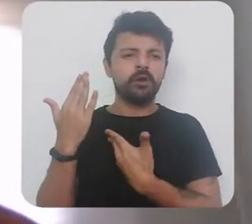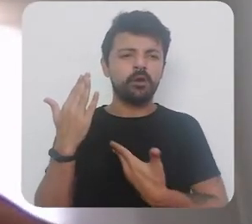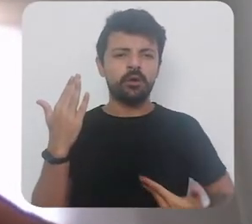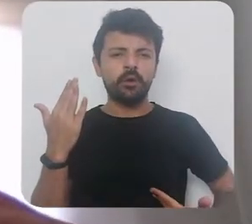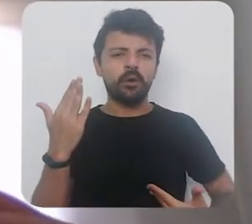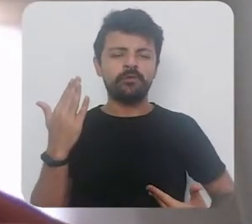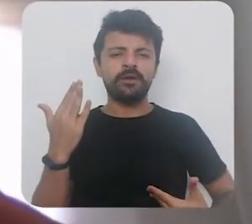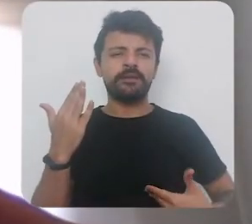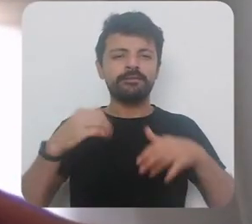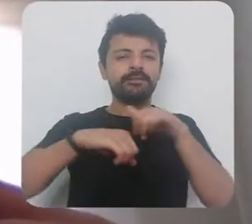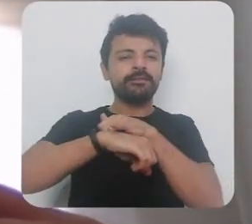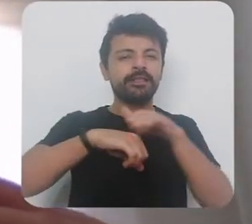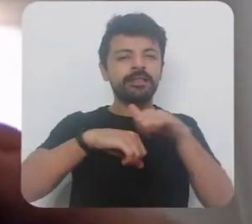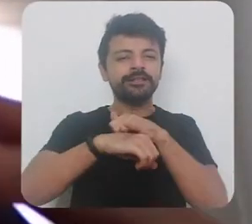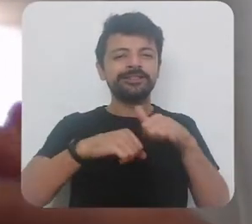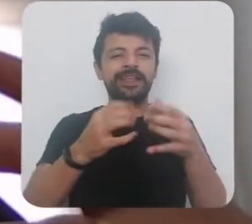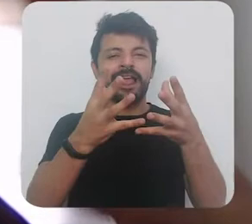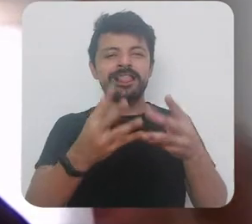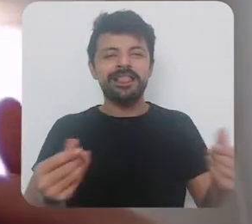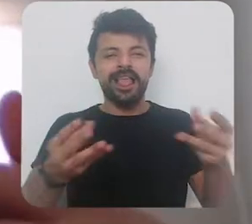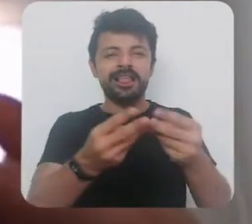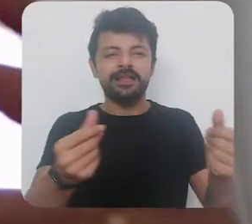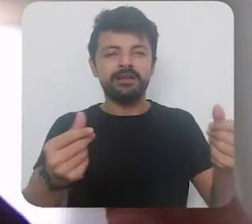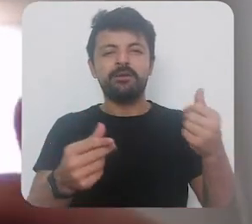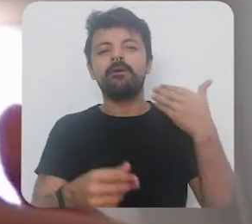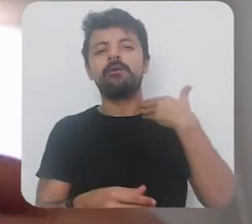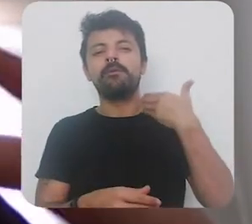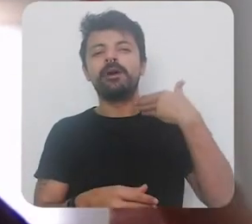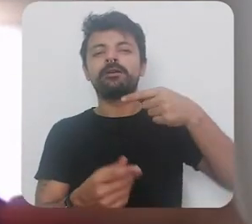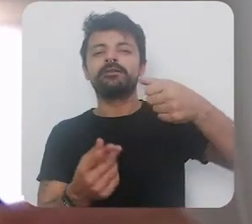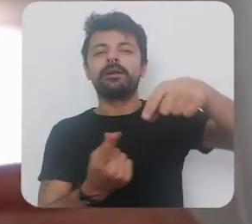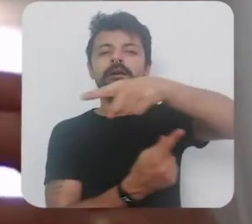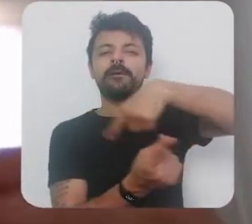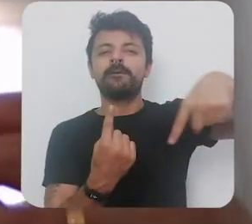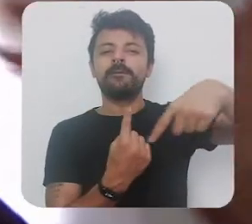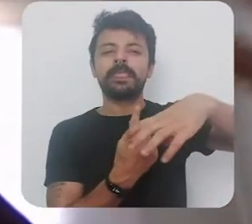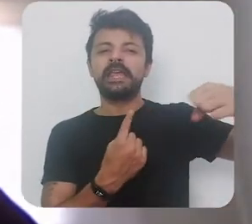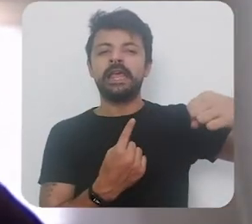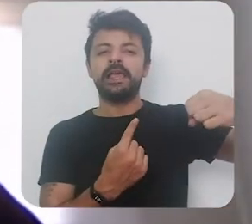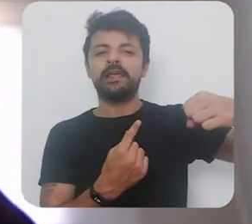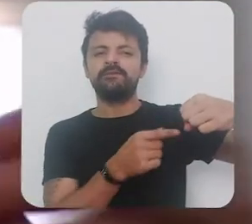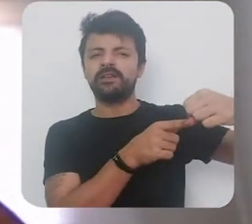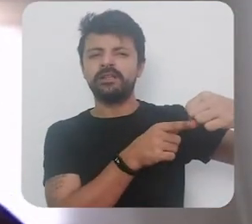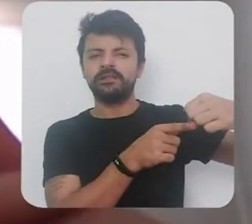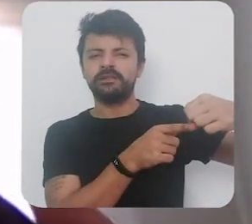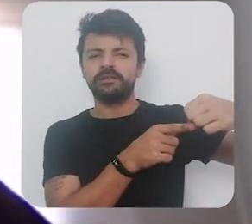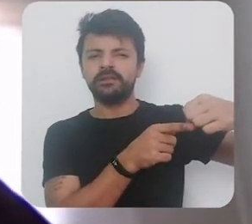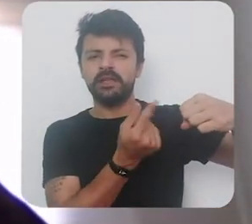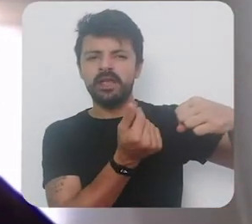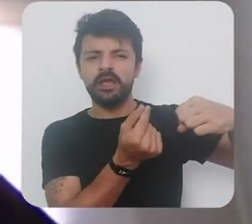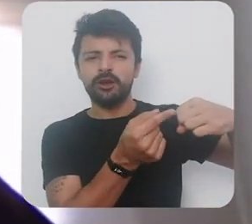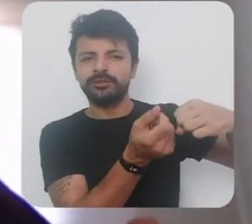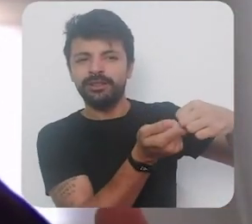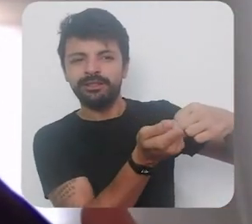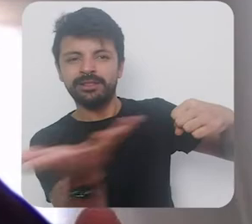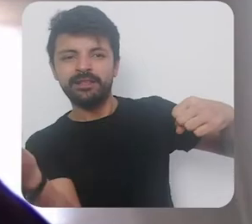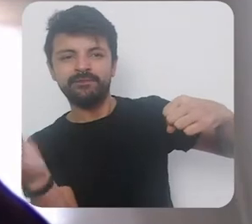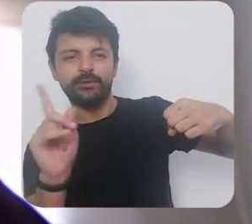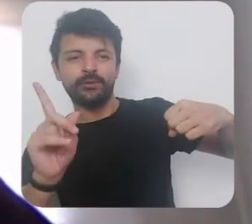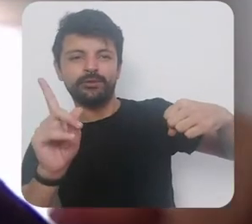de liquidez que o governo buscou fazer os bancos estão retendo esse recurso esse recurso ele não está sendo